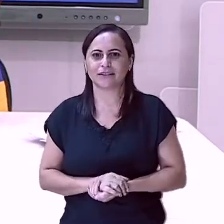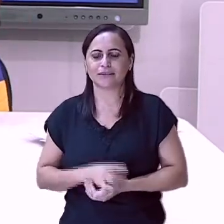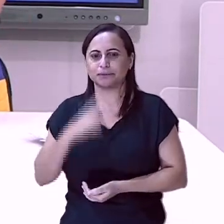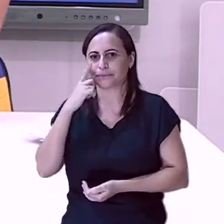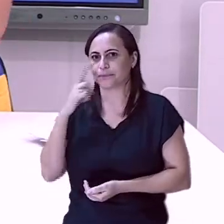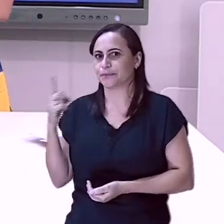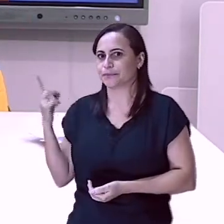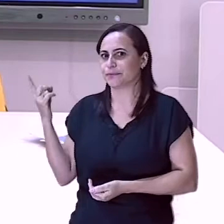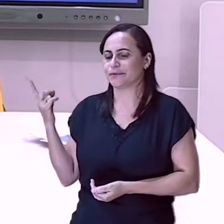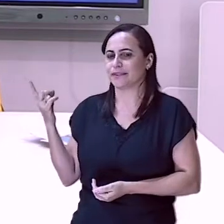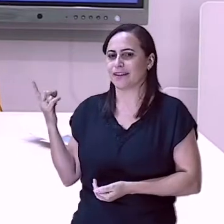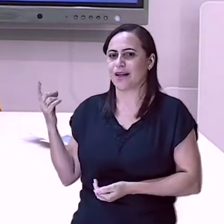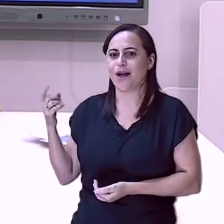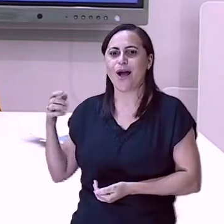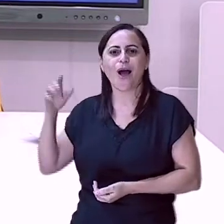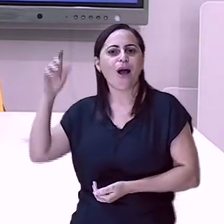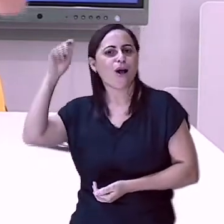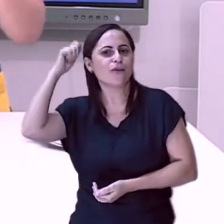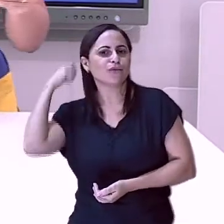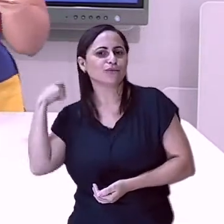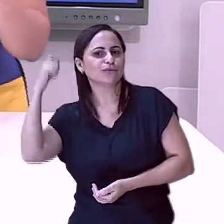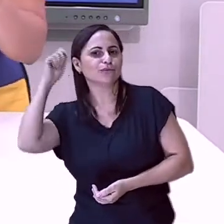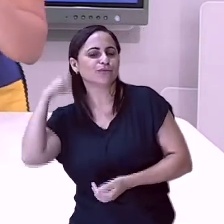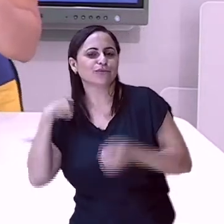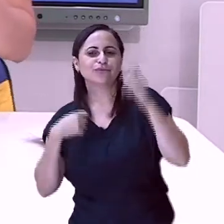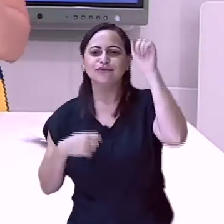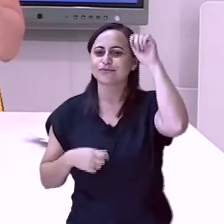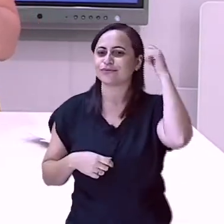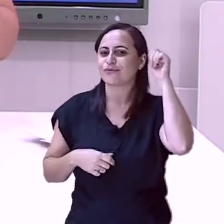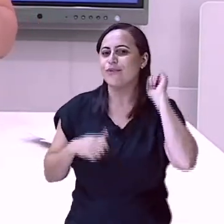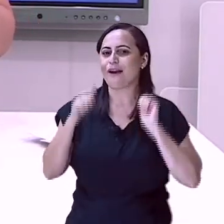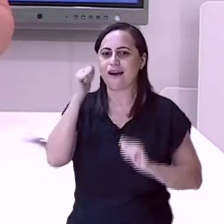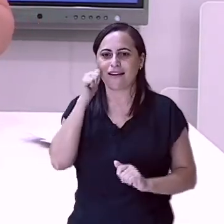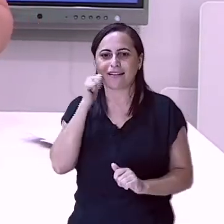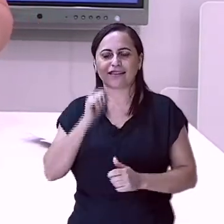Olha! A cabeleireira. A cabeleireira. Deixa eu ver. Ela acertou